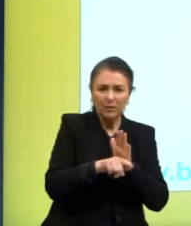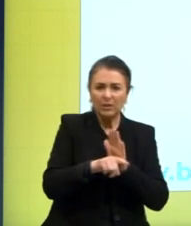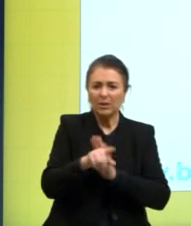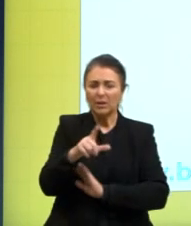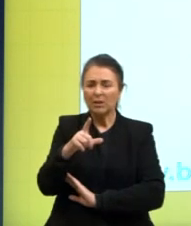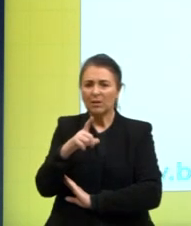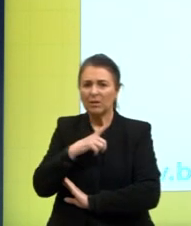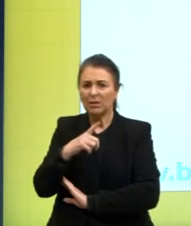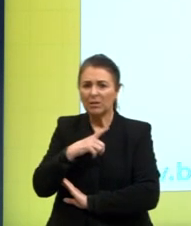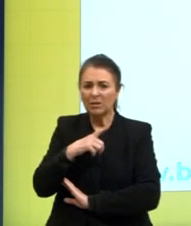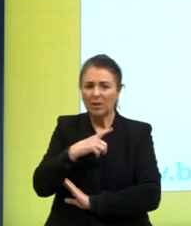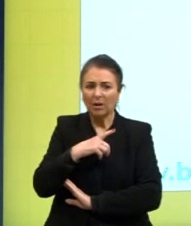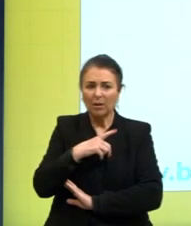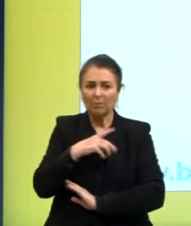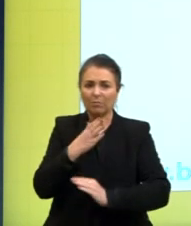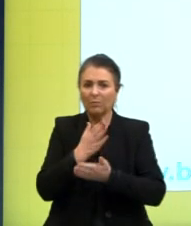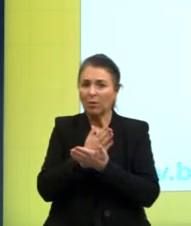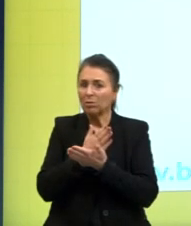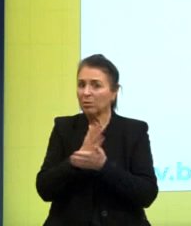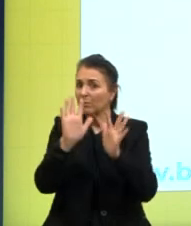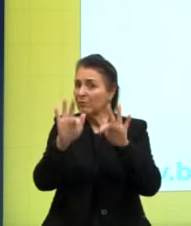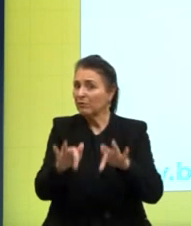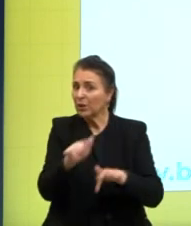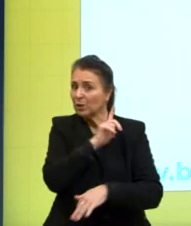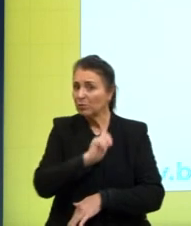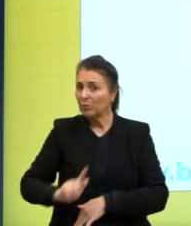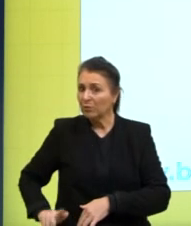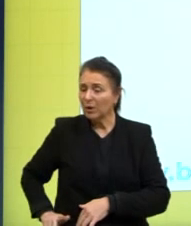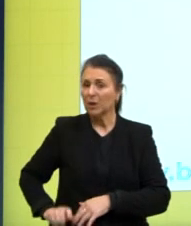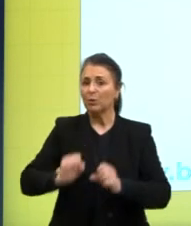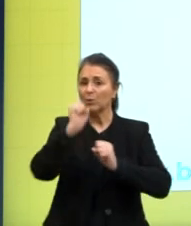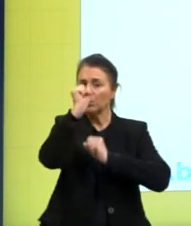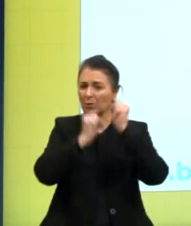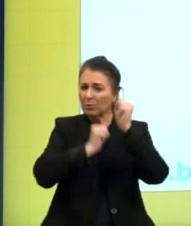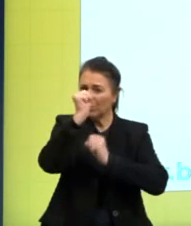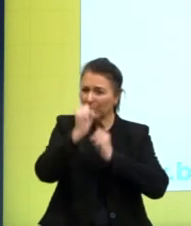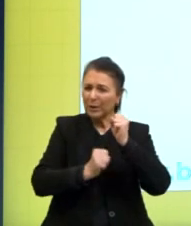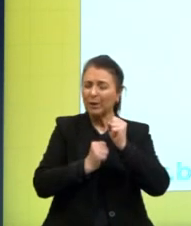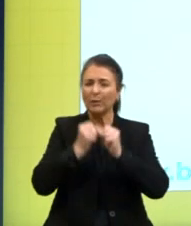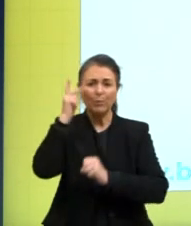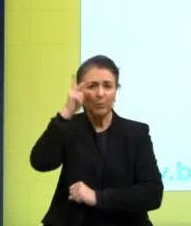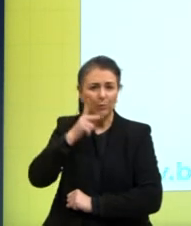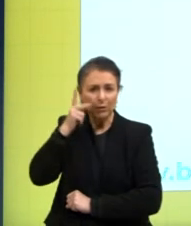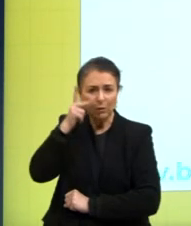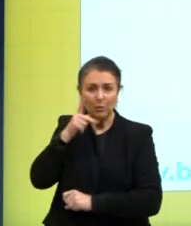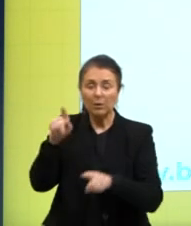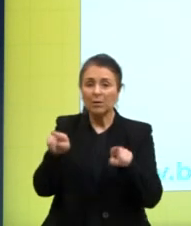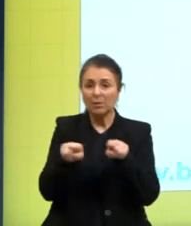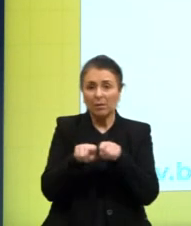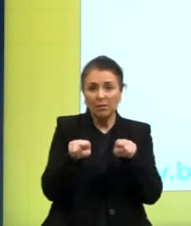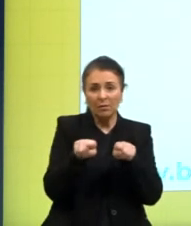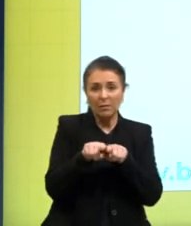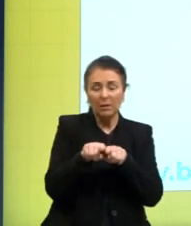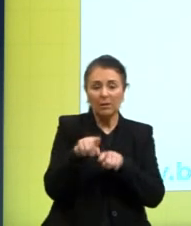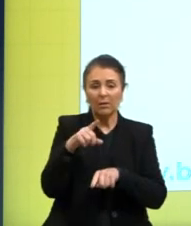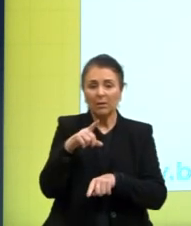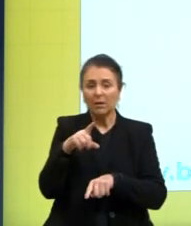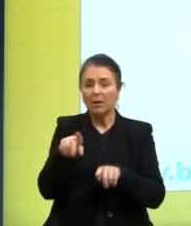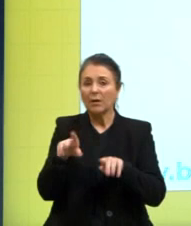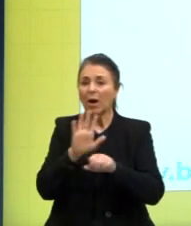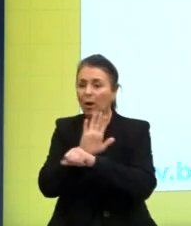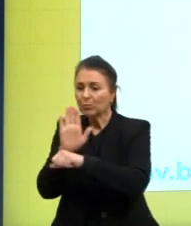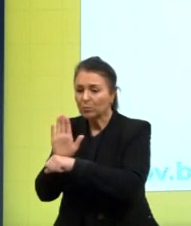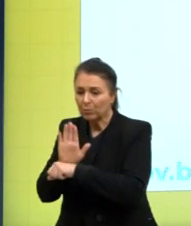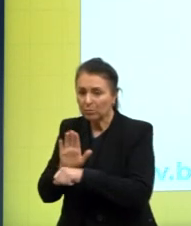derrubaram governos, empresas, empresários, políticos e que inclusive têm servido em um